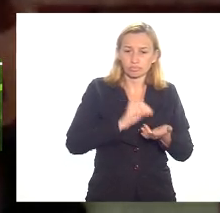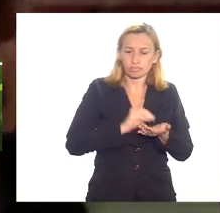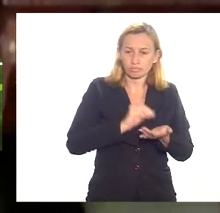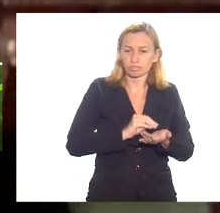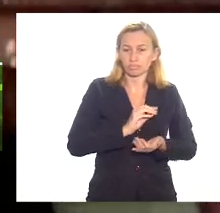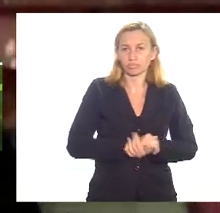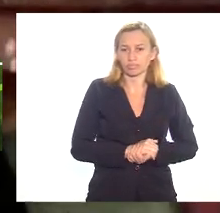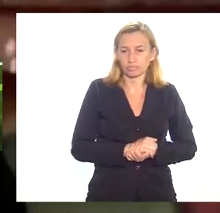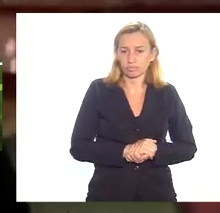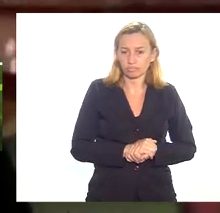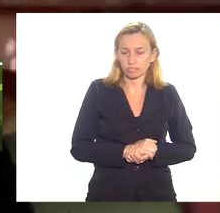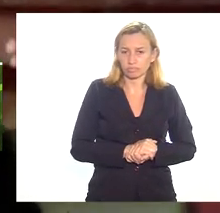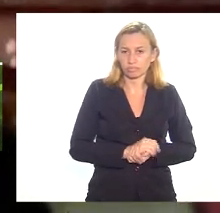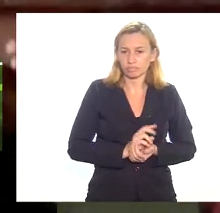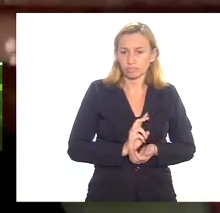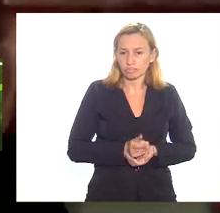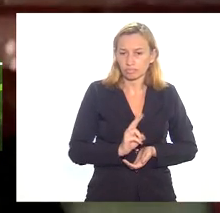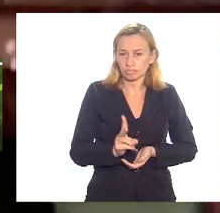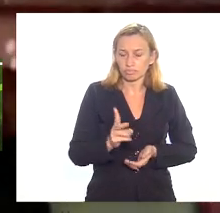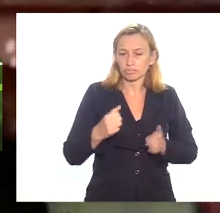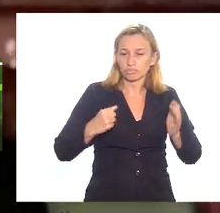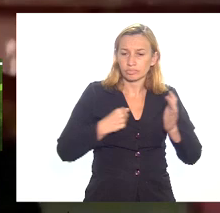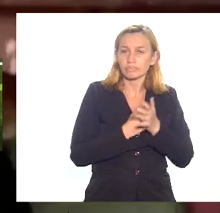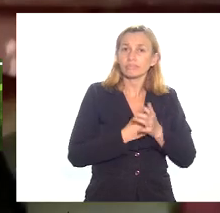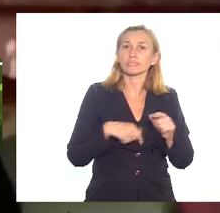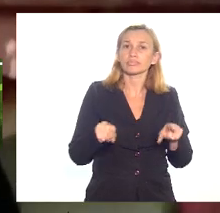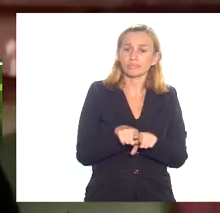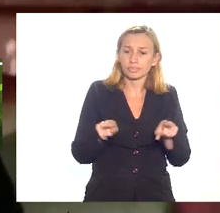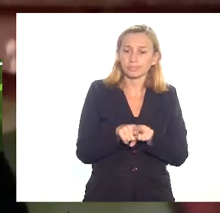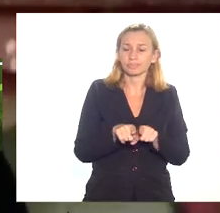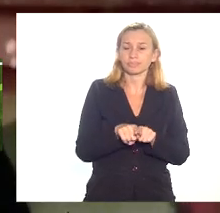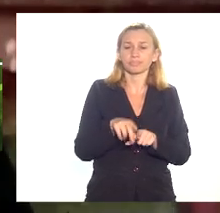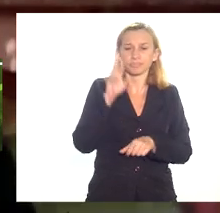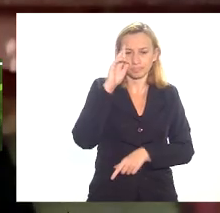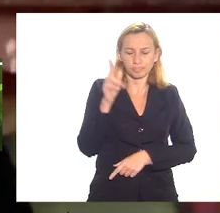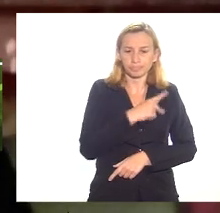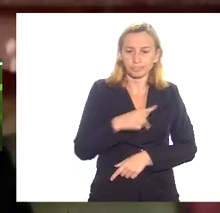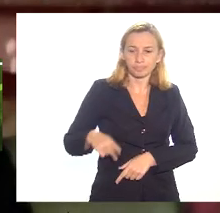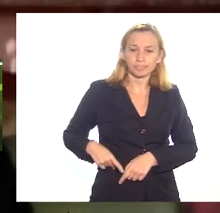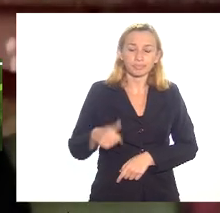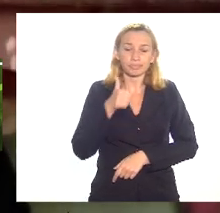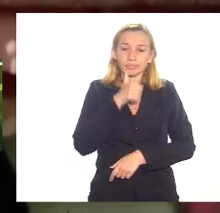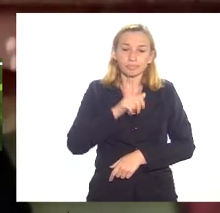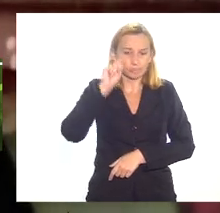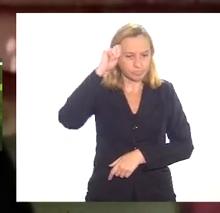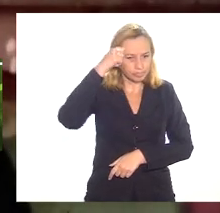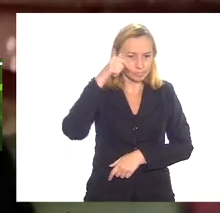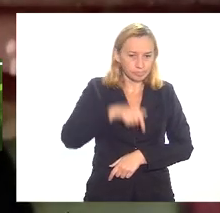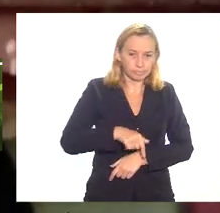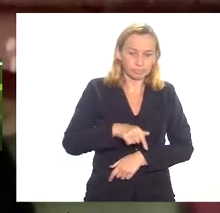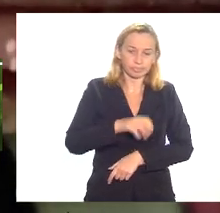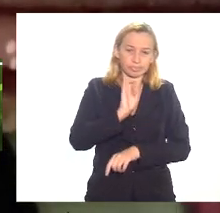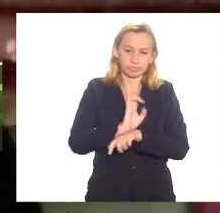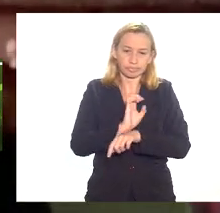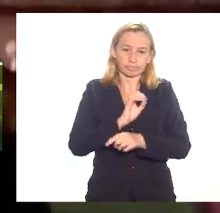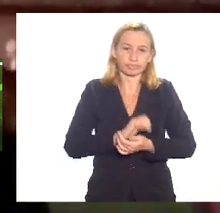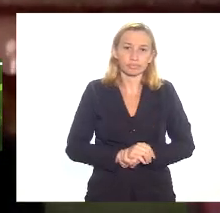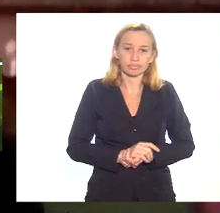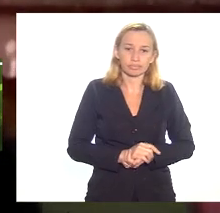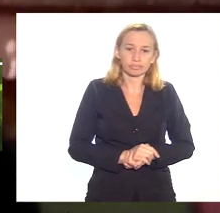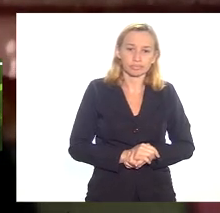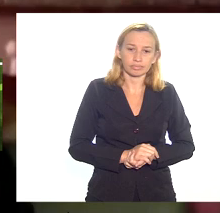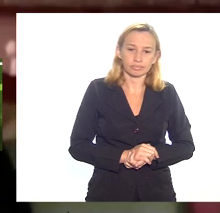esmiuçando a PNAD contínua e o impacto disso por exemplo presidente na vida das mulheres negras aqui no estado não é